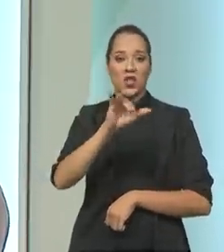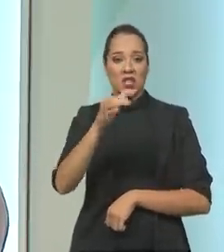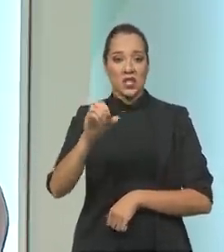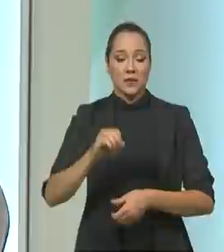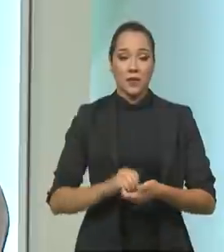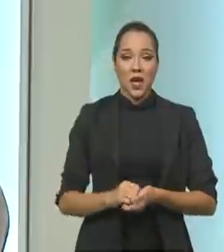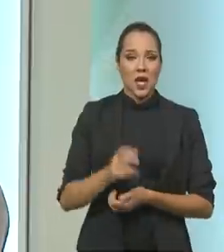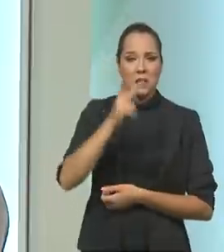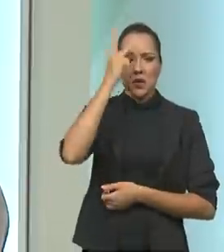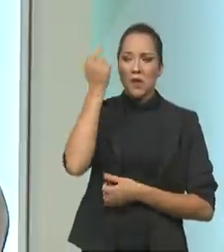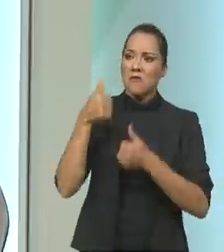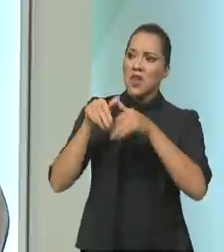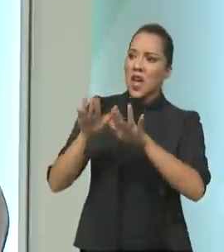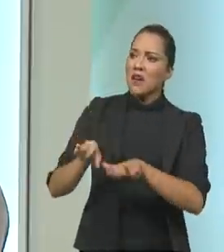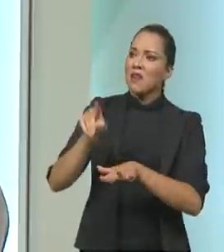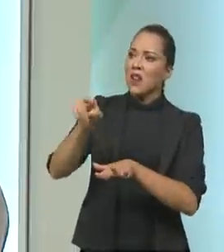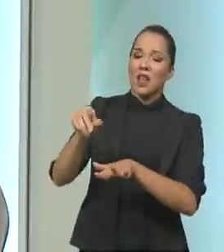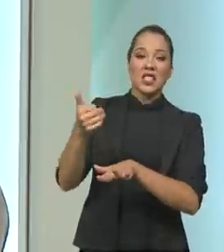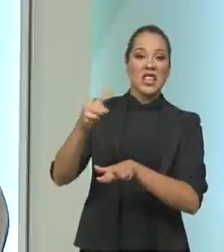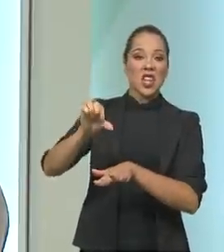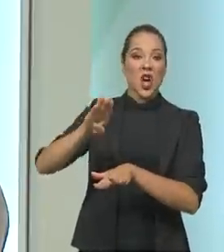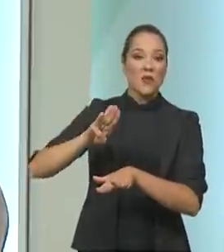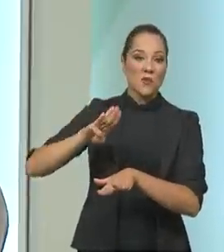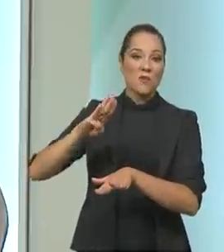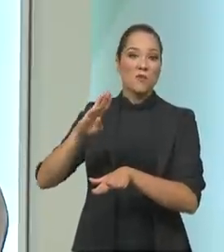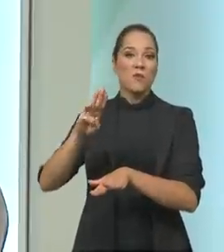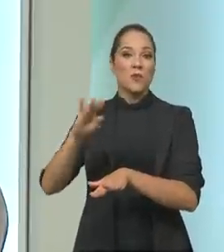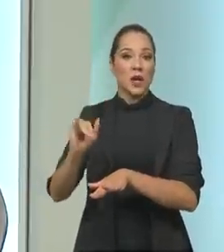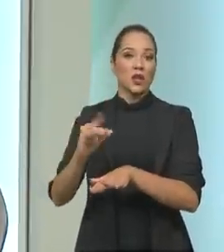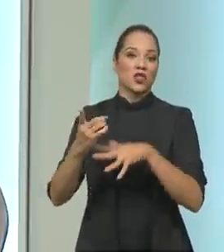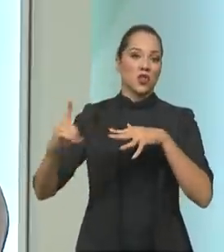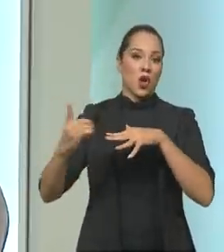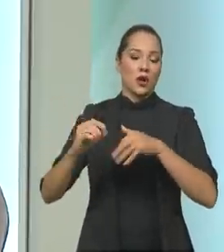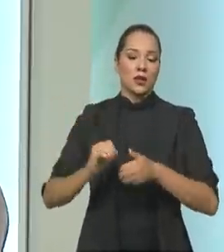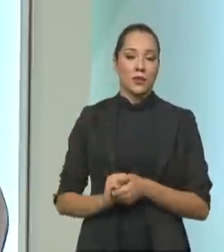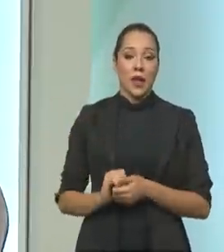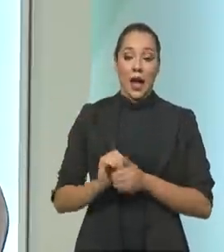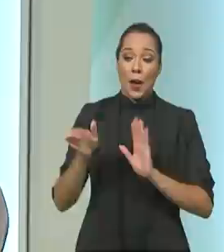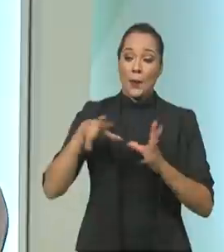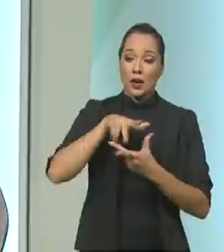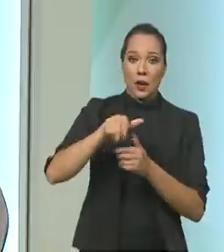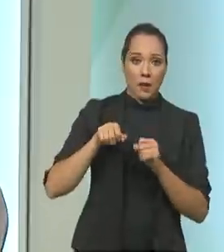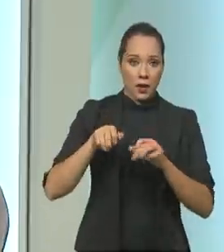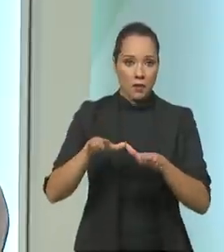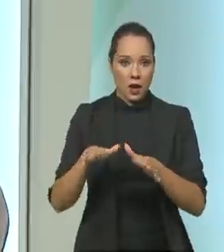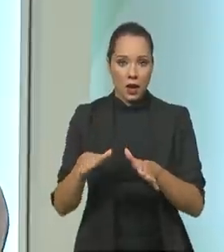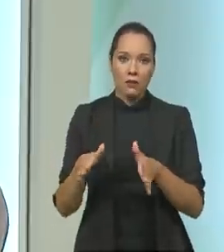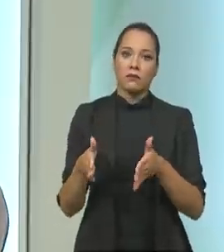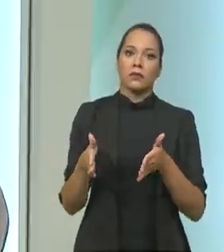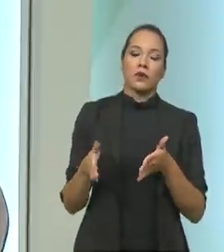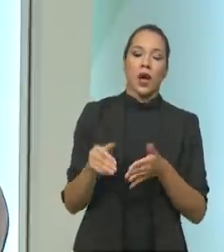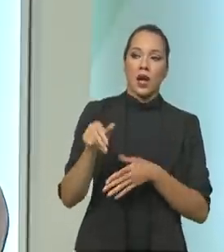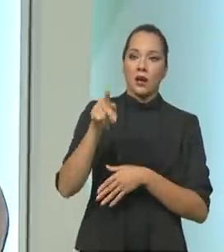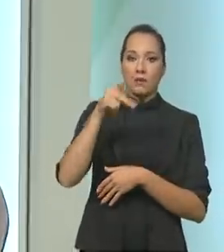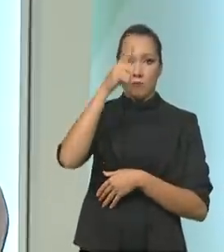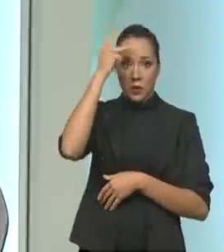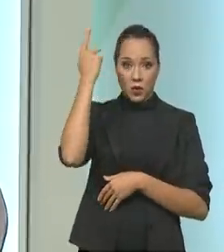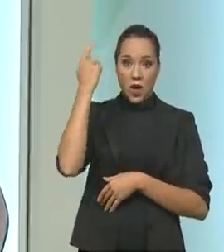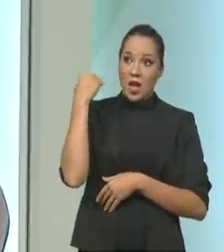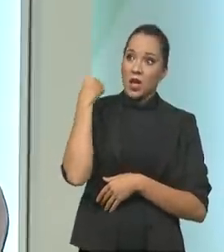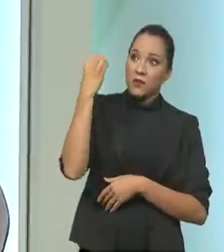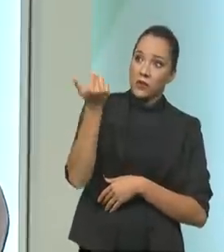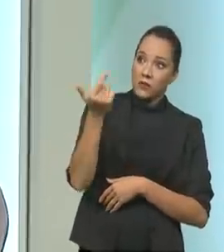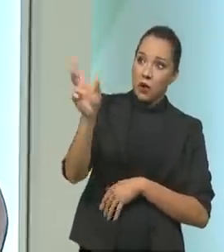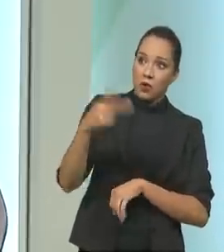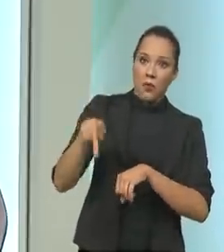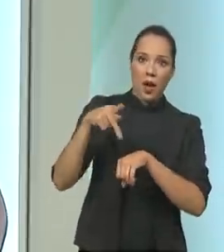pessoal deixava no exterior 19 bilhões de dólares. O que aconteceu? Veio a pandemia. Esse brasileiro, que tinha até,